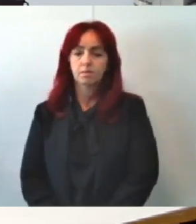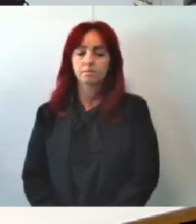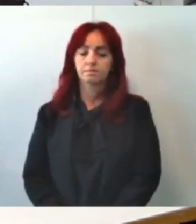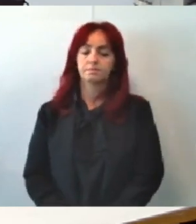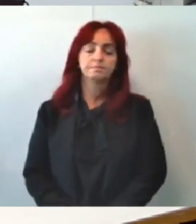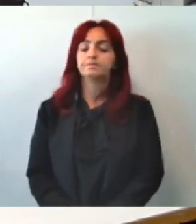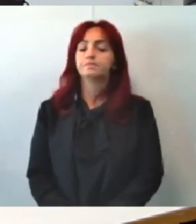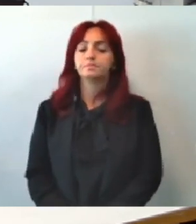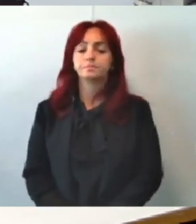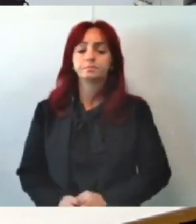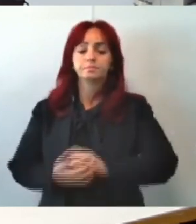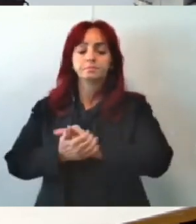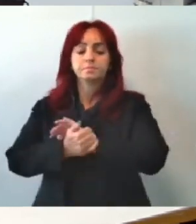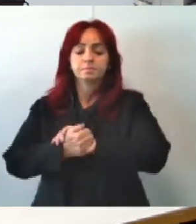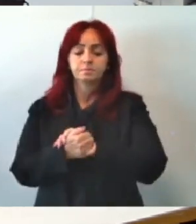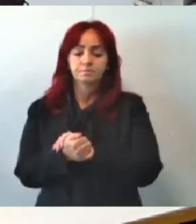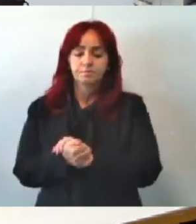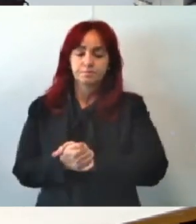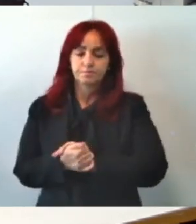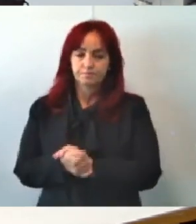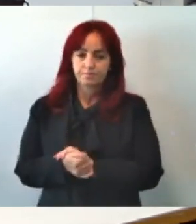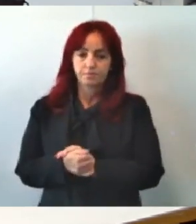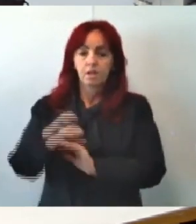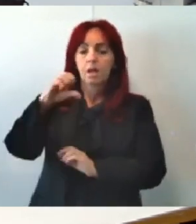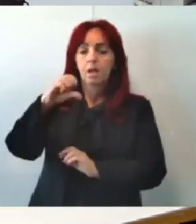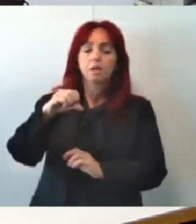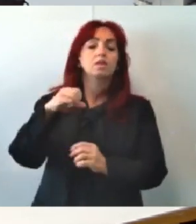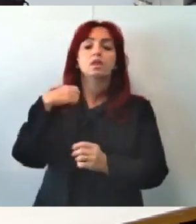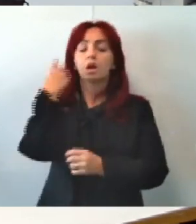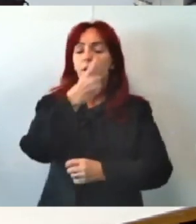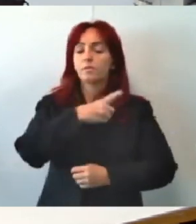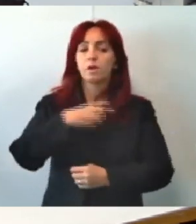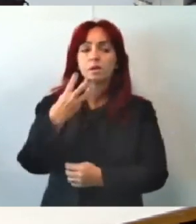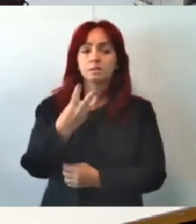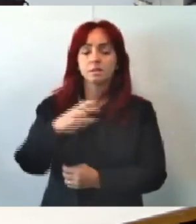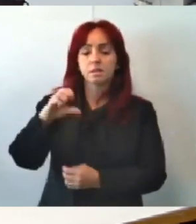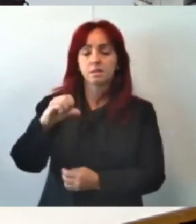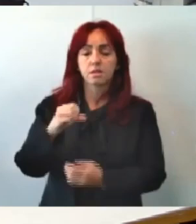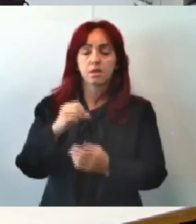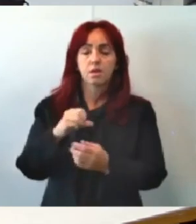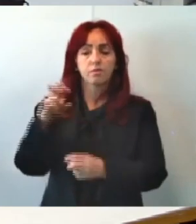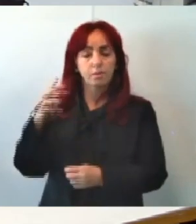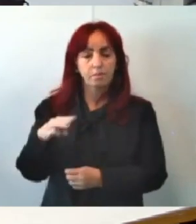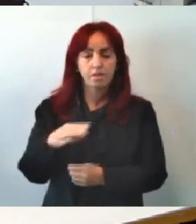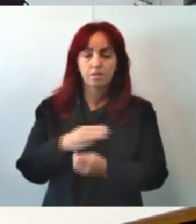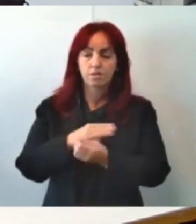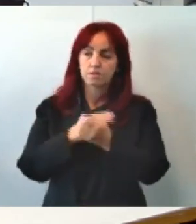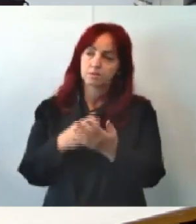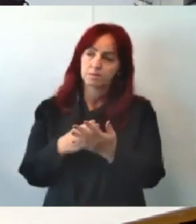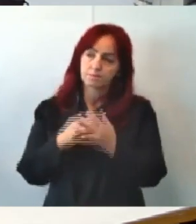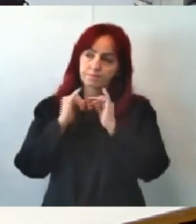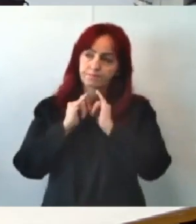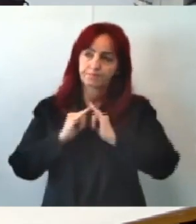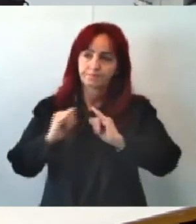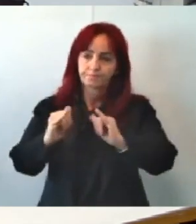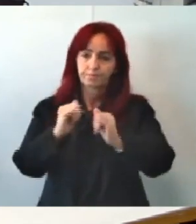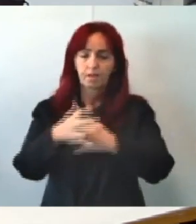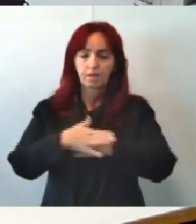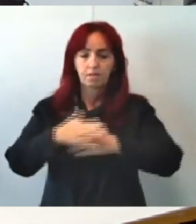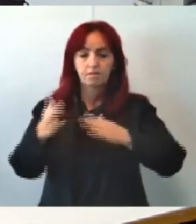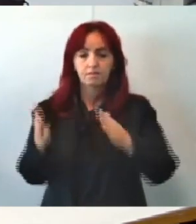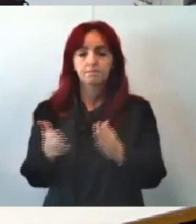Às 9 horas e 39 minutos Declaro aberta a 20ª reunião ordinária Da Comissão de Direitos Humanos, Habitação